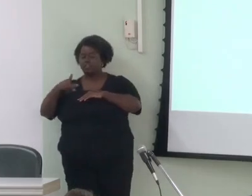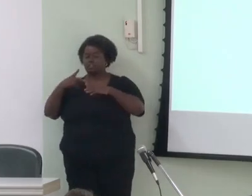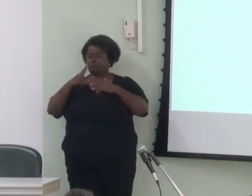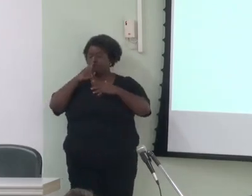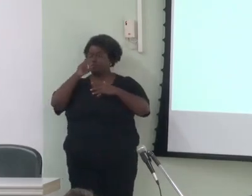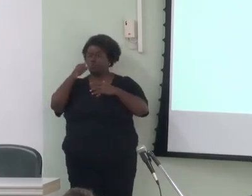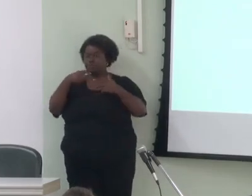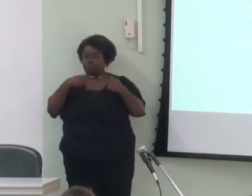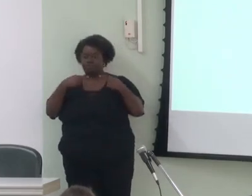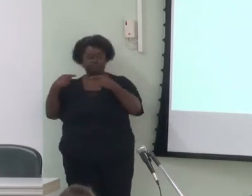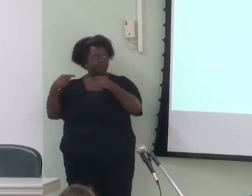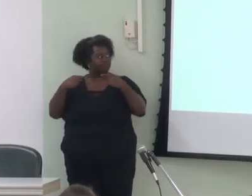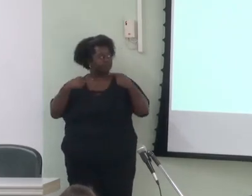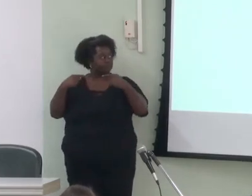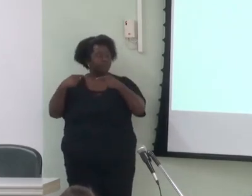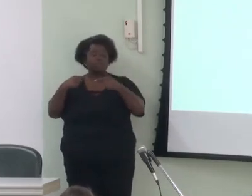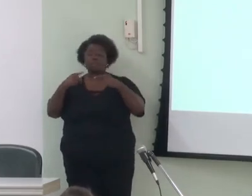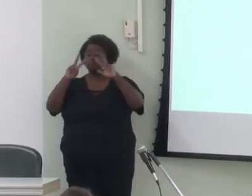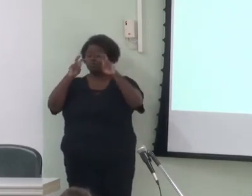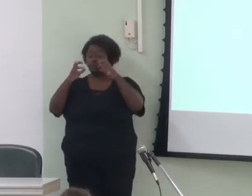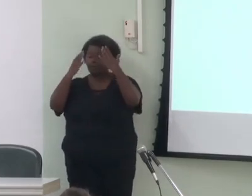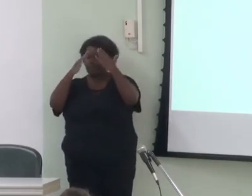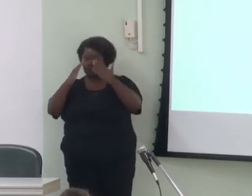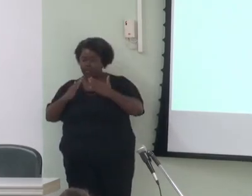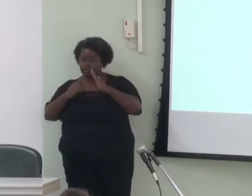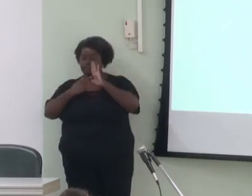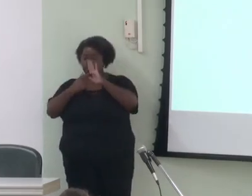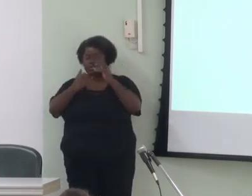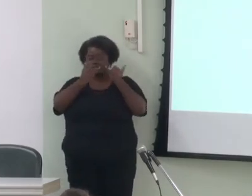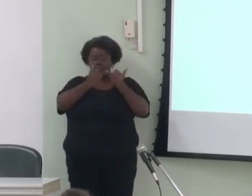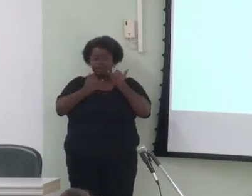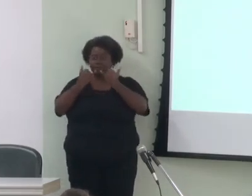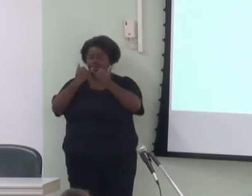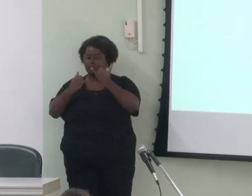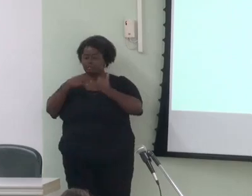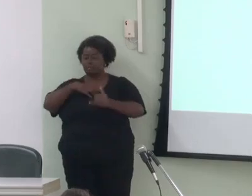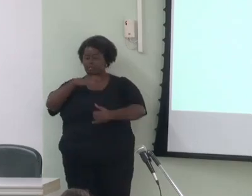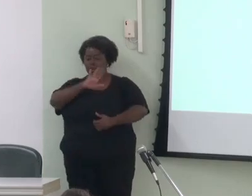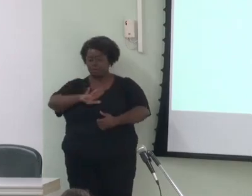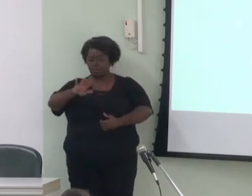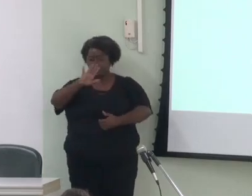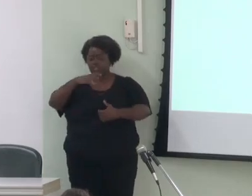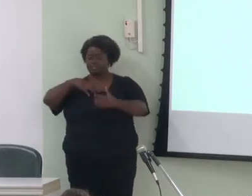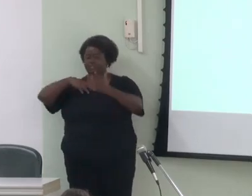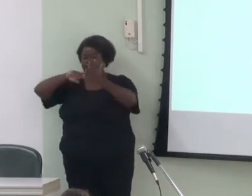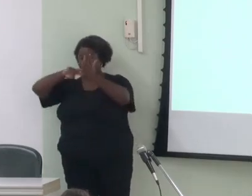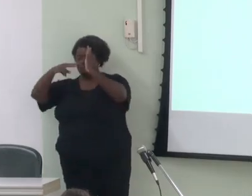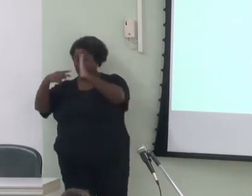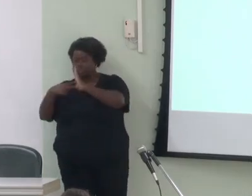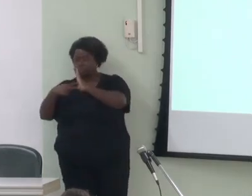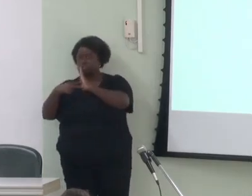microconstruções sob análise apresentam similaridades pragmáticas e semânticas substanciais